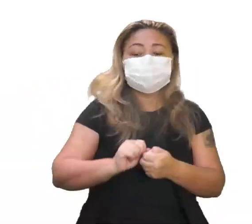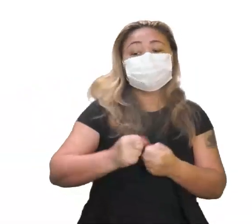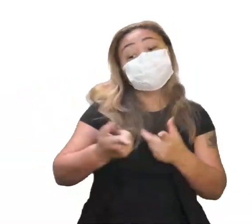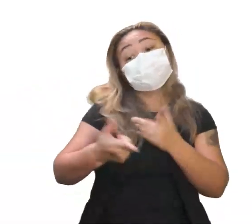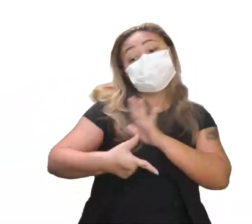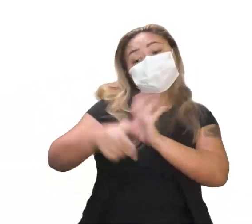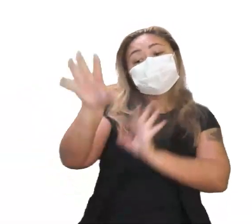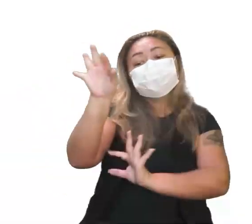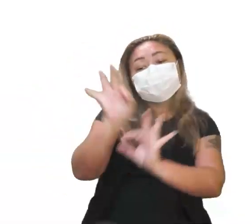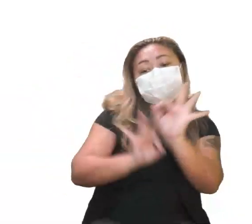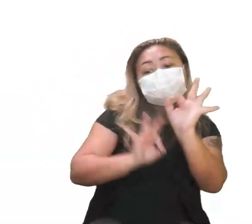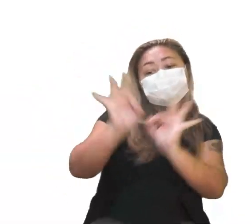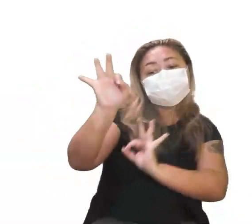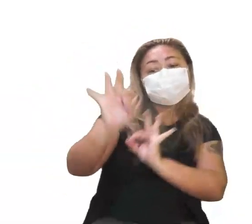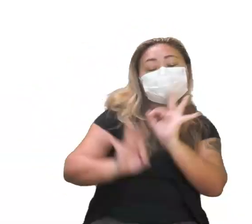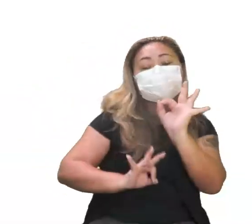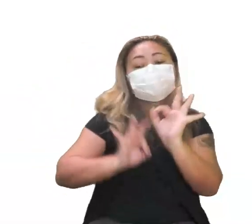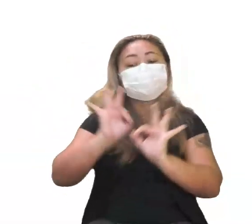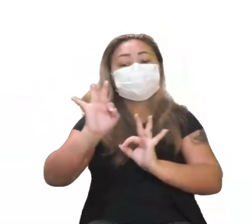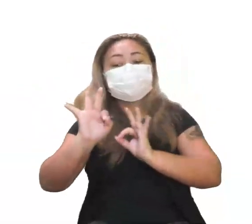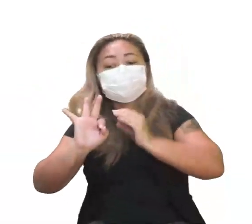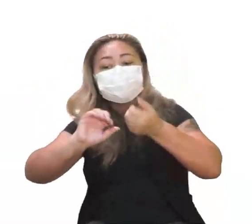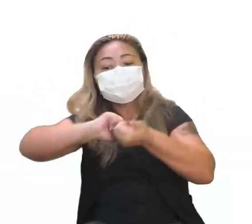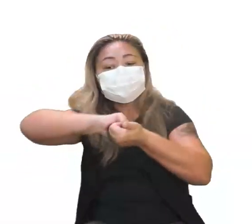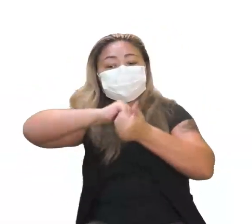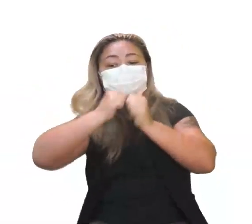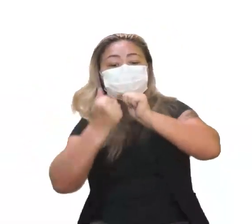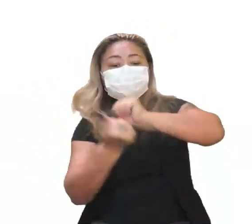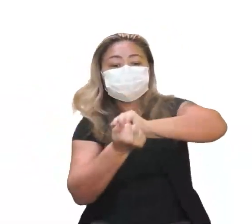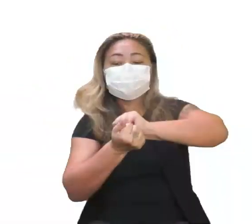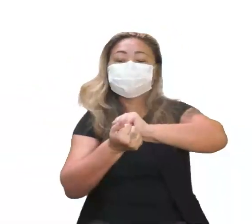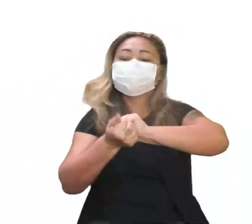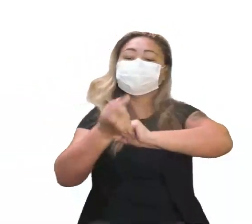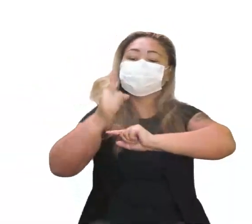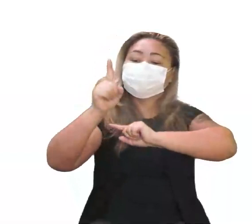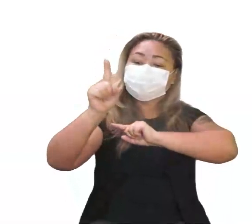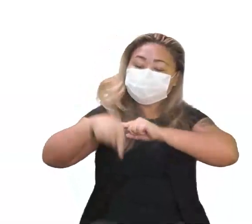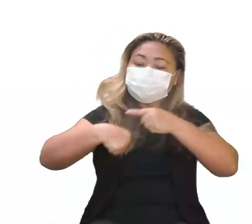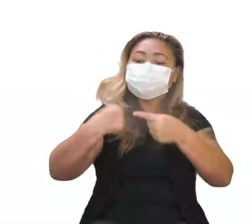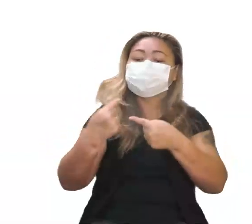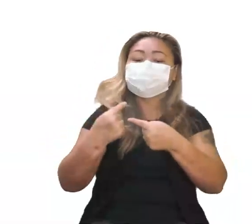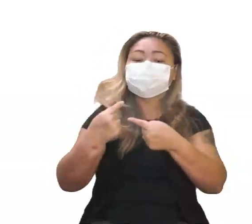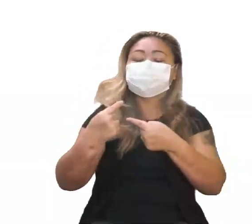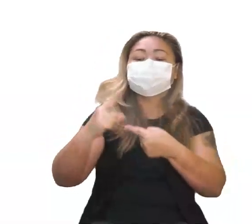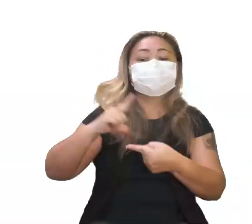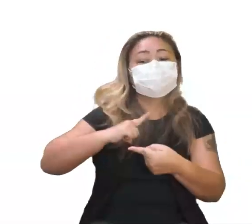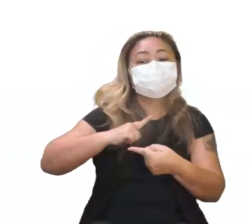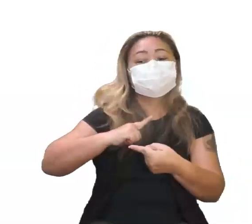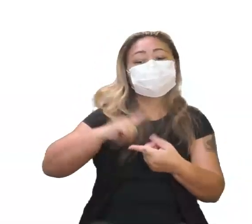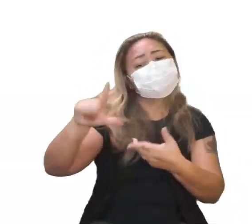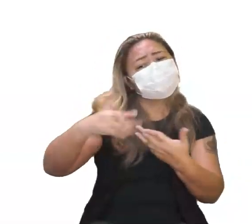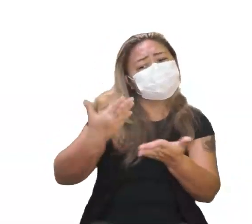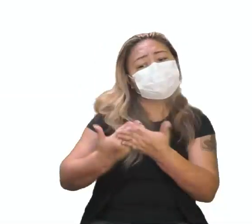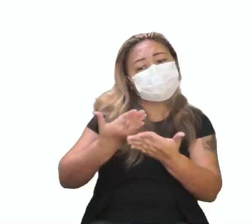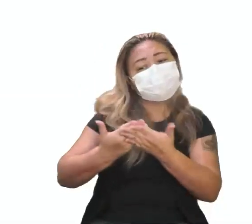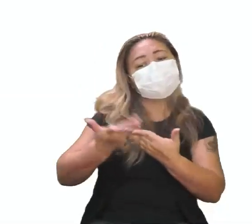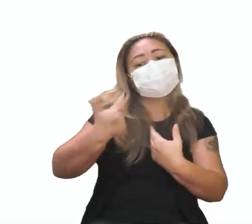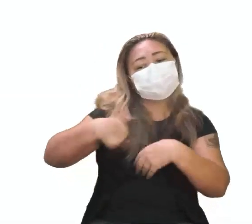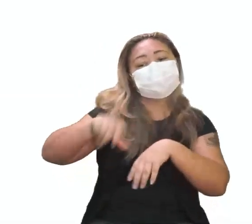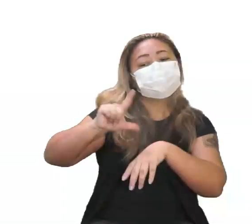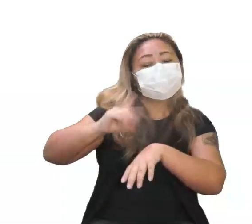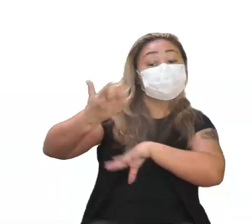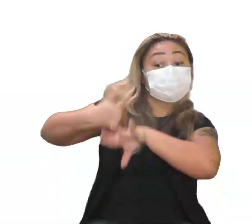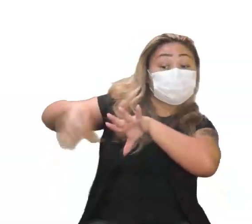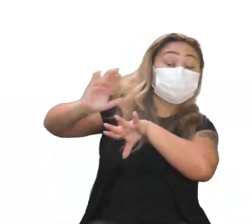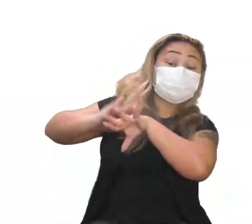preparação para essa manipulação. Então, existe muito estudo por trás disso,